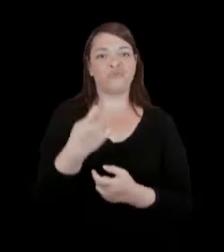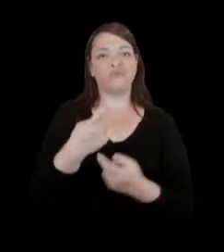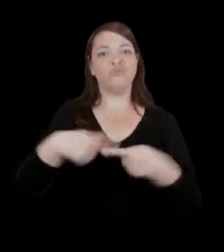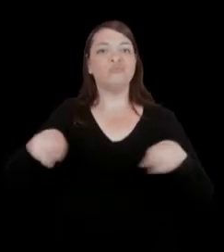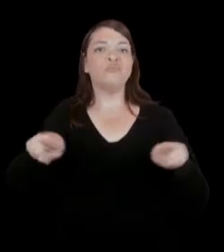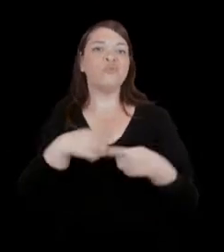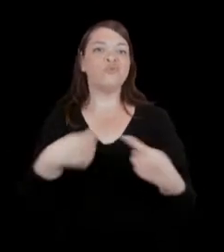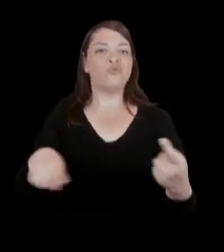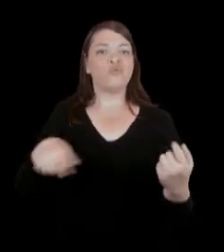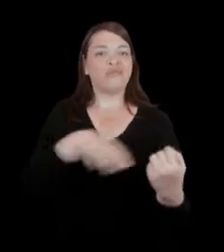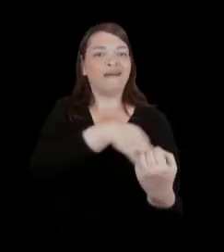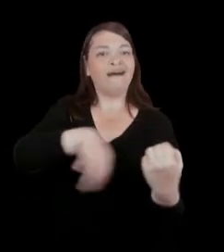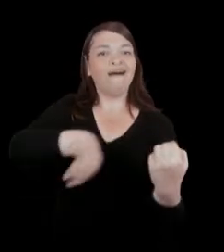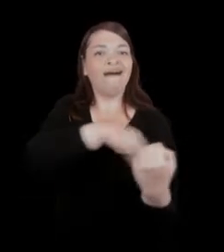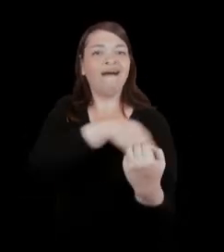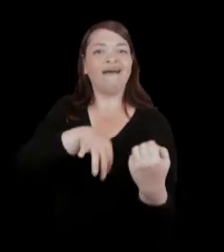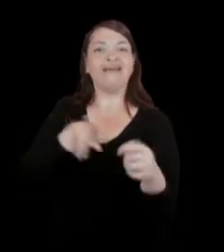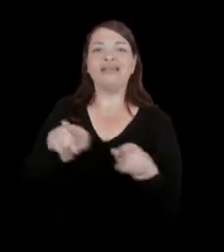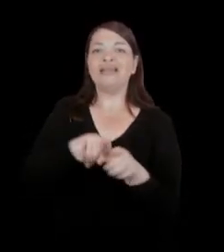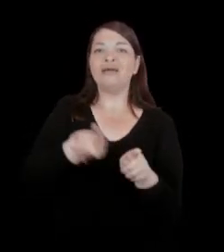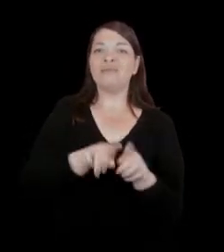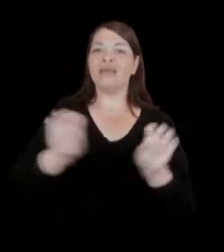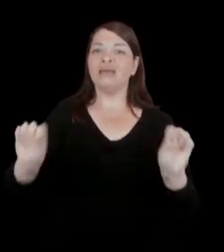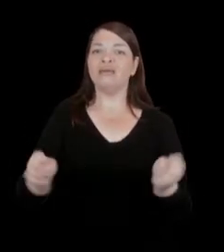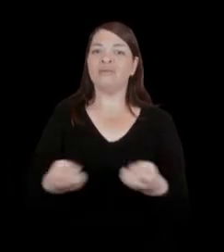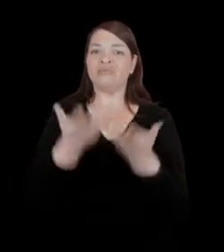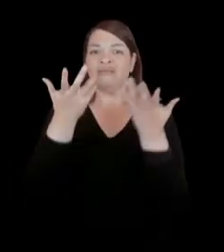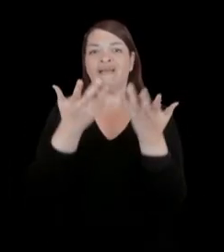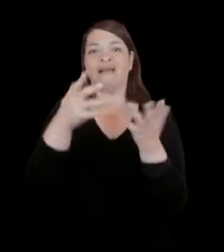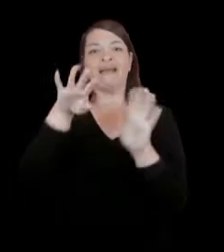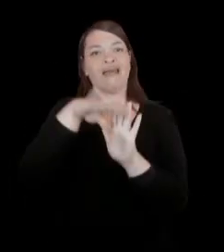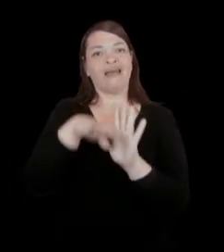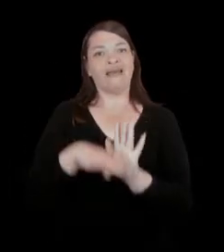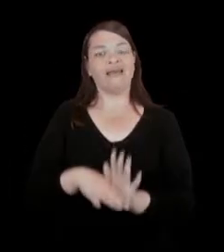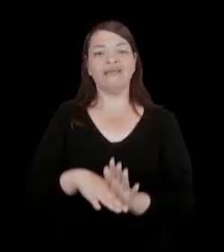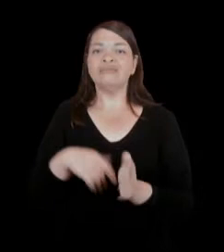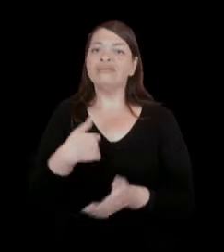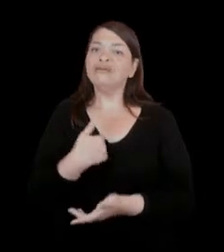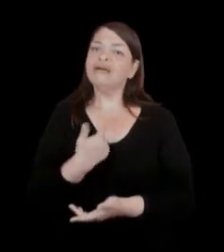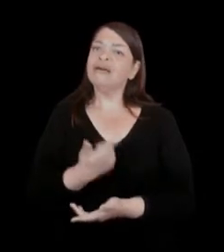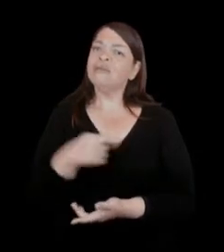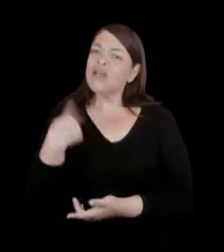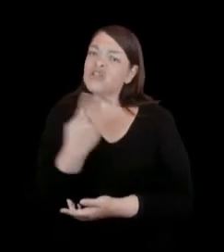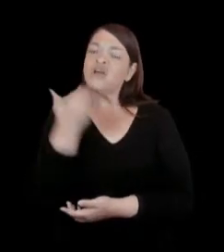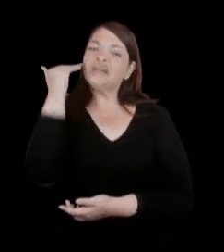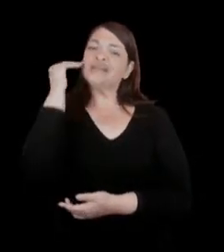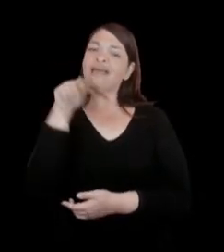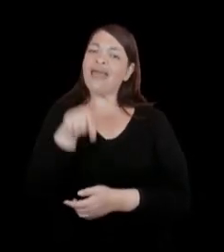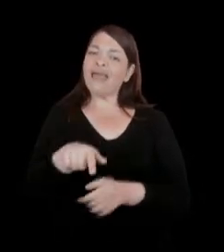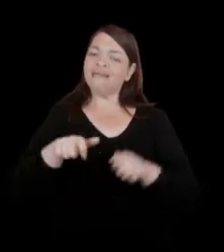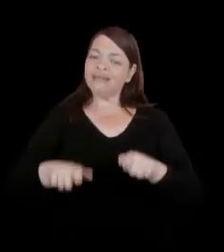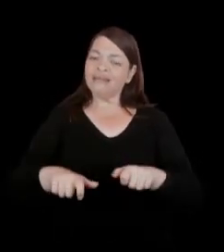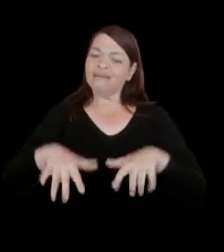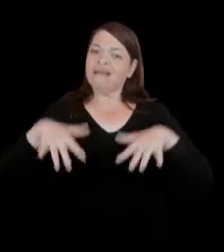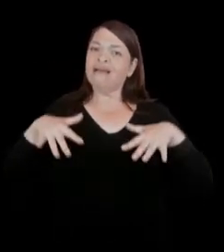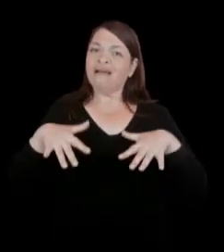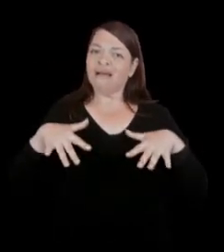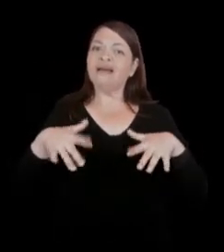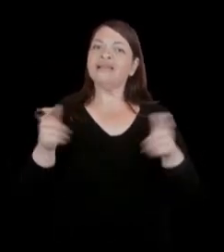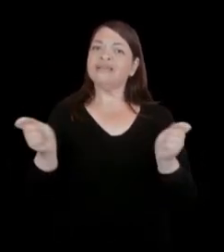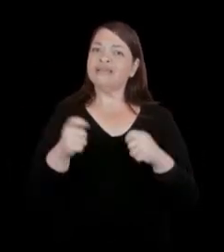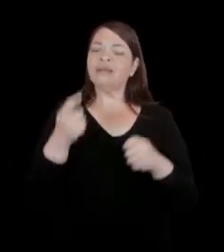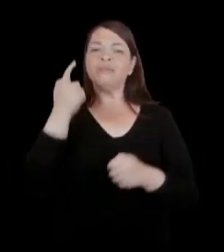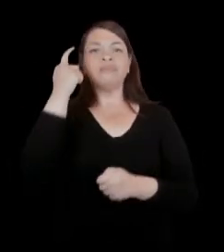clássica e produção de eventos, para a gente entender como que esse espaço poderia ser construído e